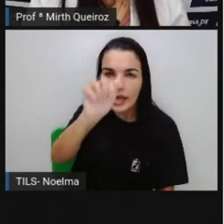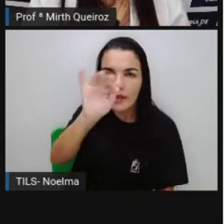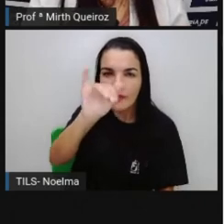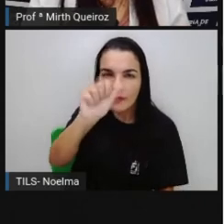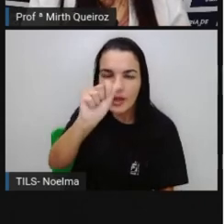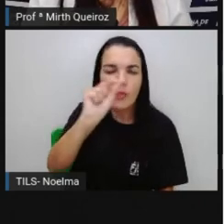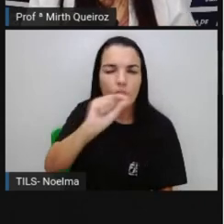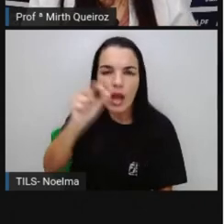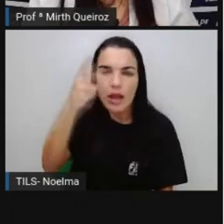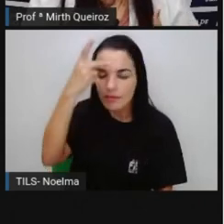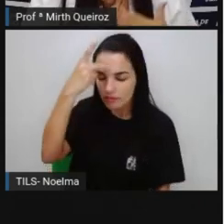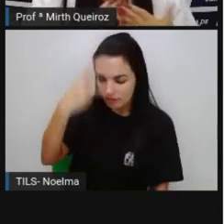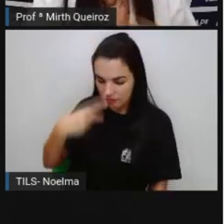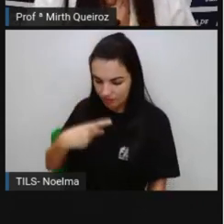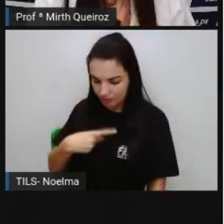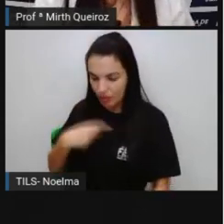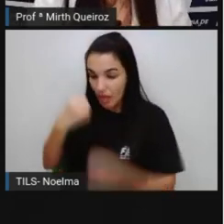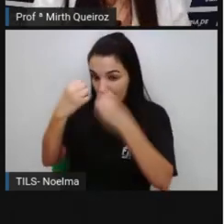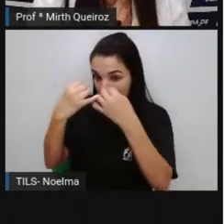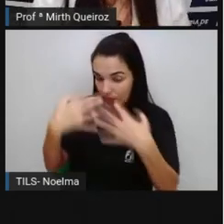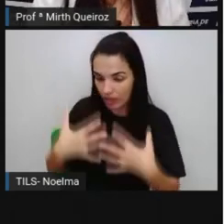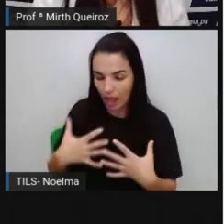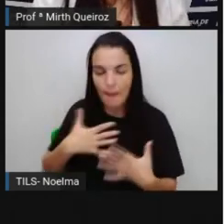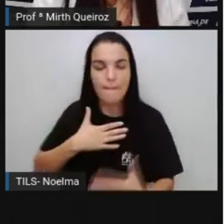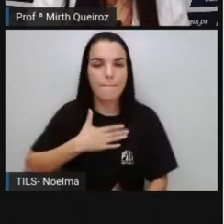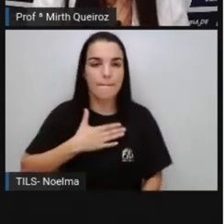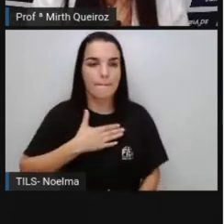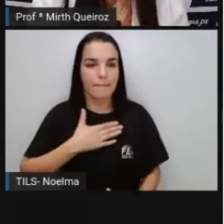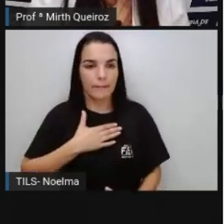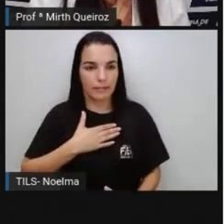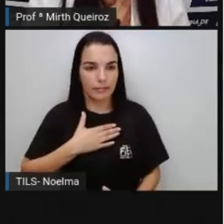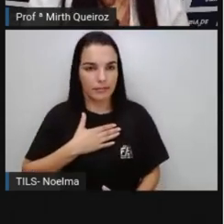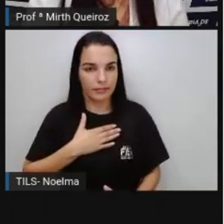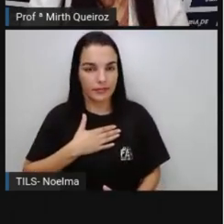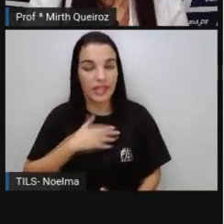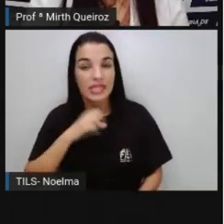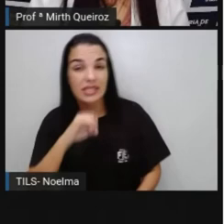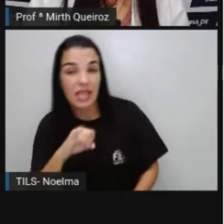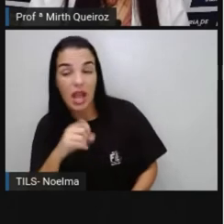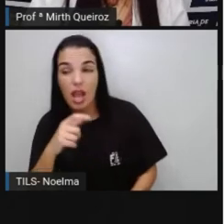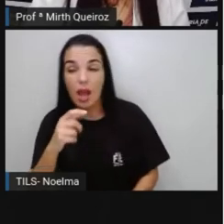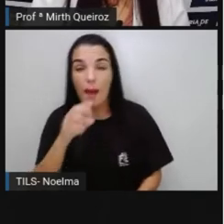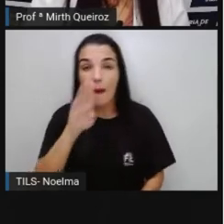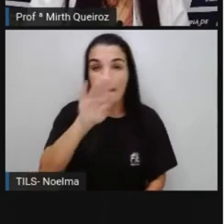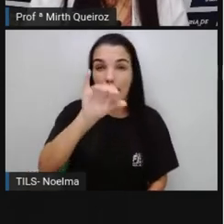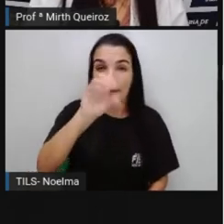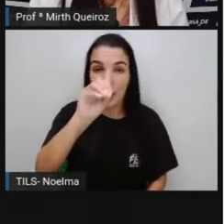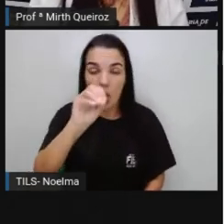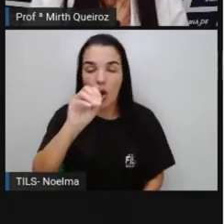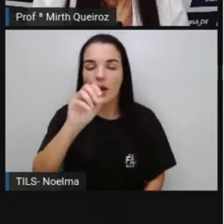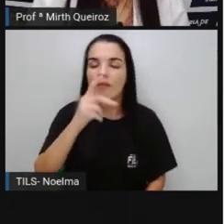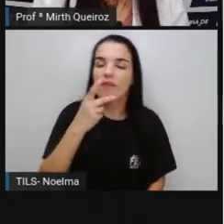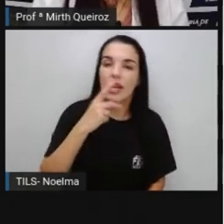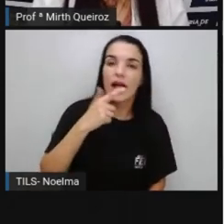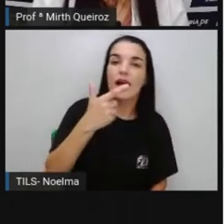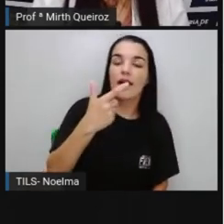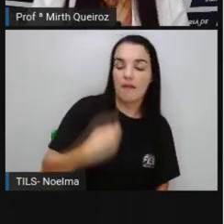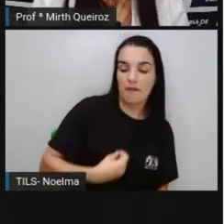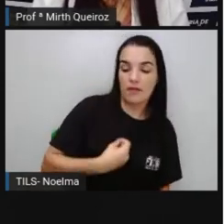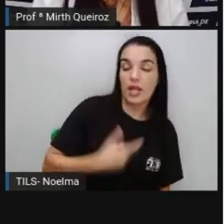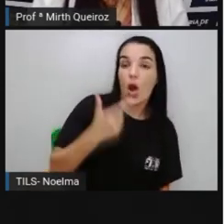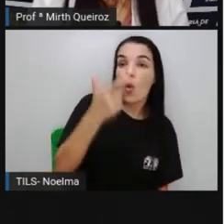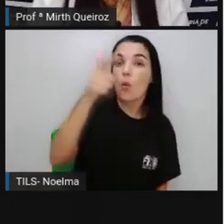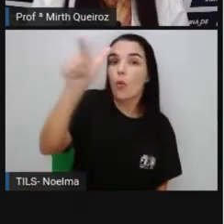Biografia, eu vou falar sobre a vida de outra pessoa. Então, durante aí as suas